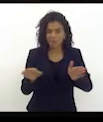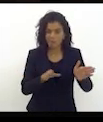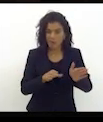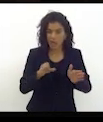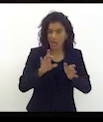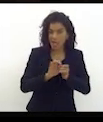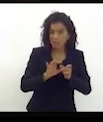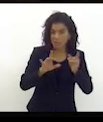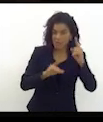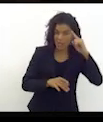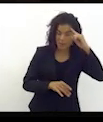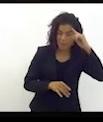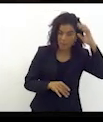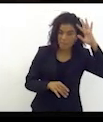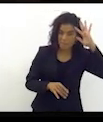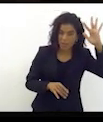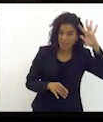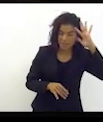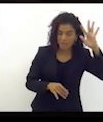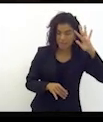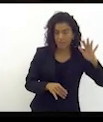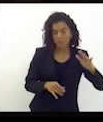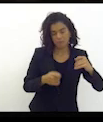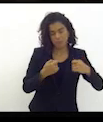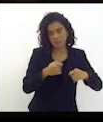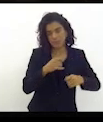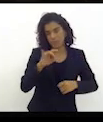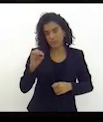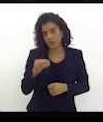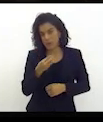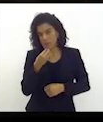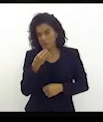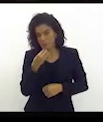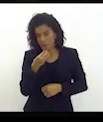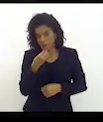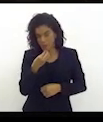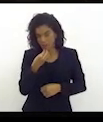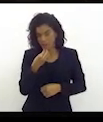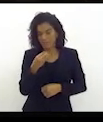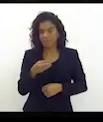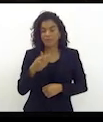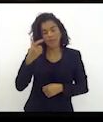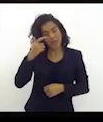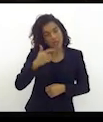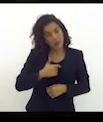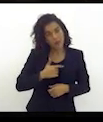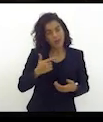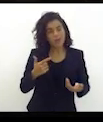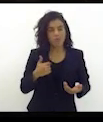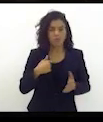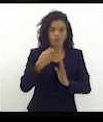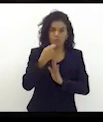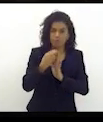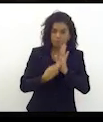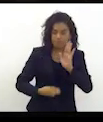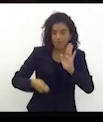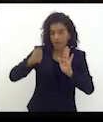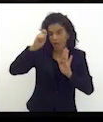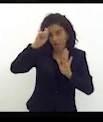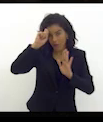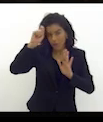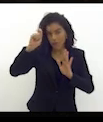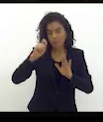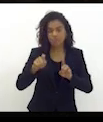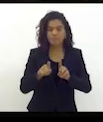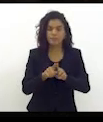pensamento tem que se dar de maneira oportuna e para os dois lados. Eu sou autor e o deputado